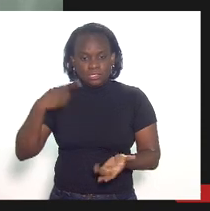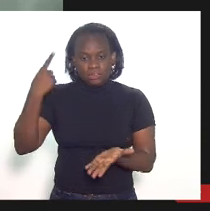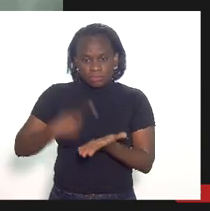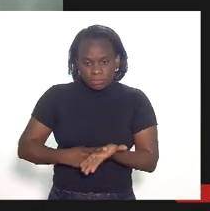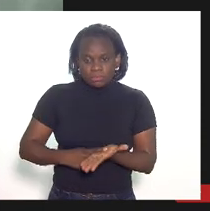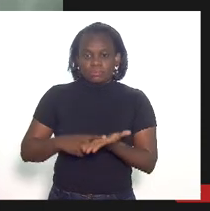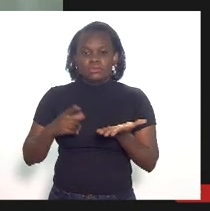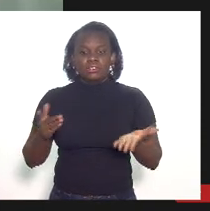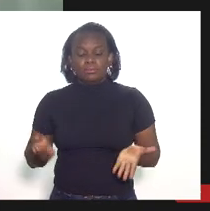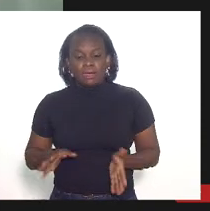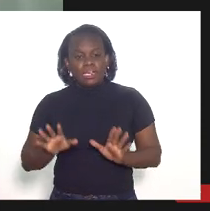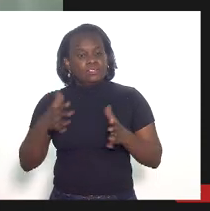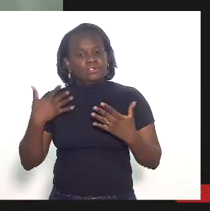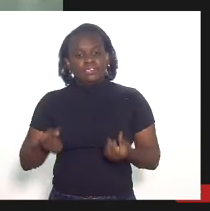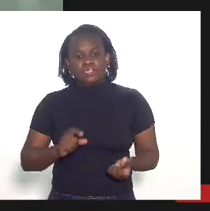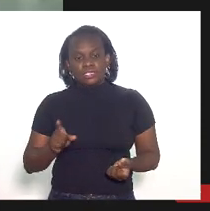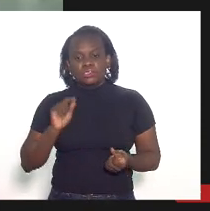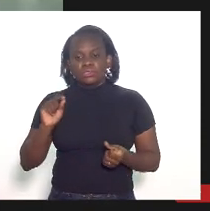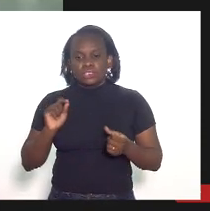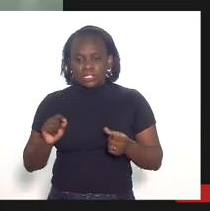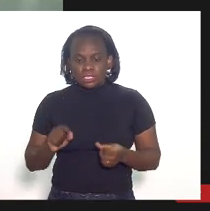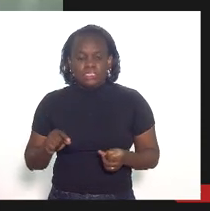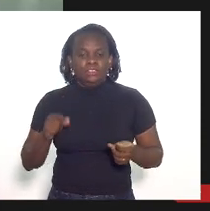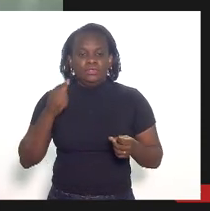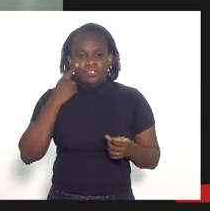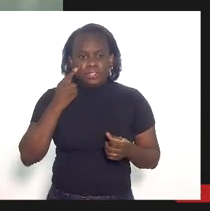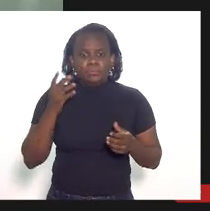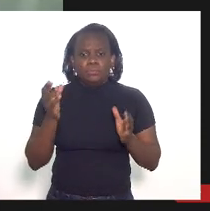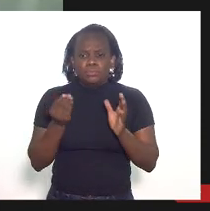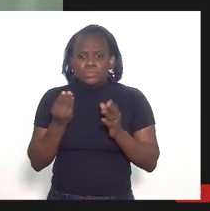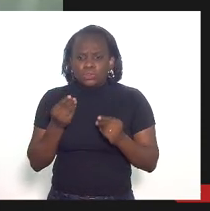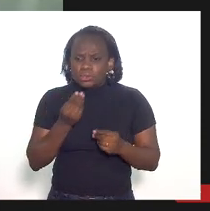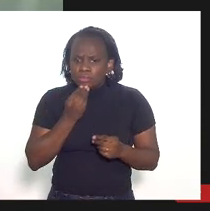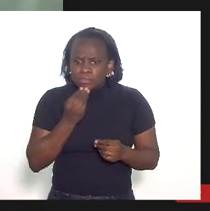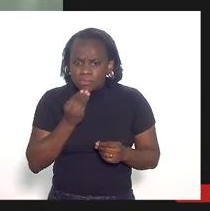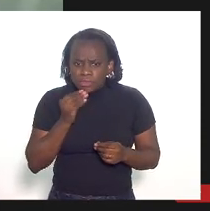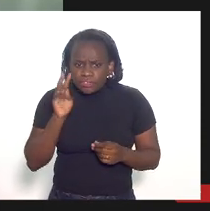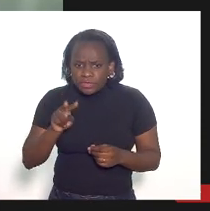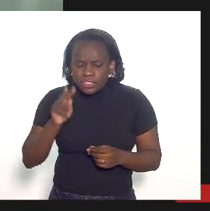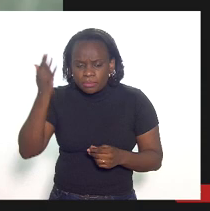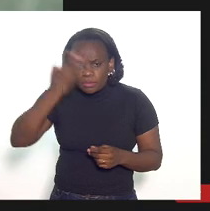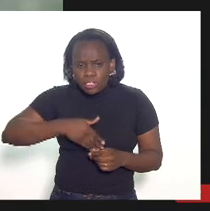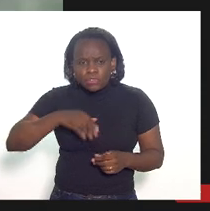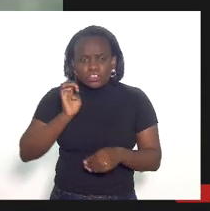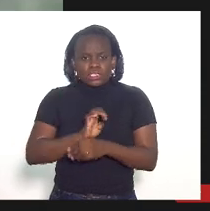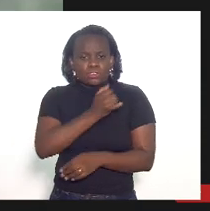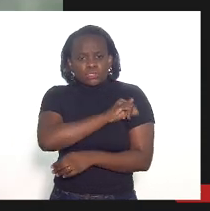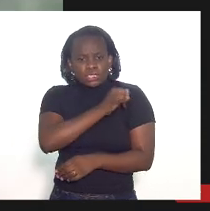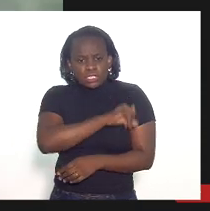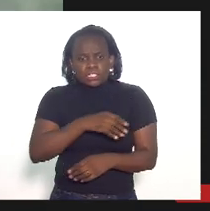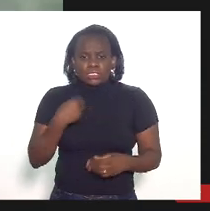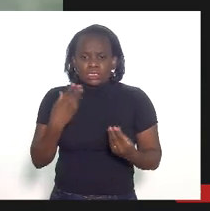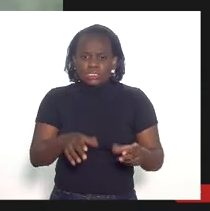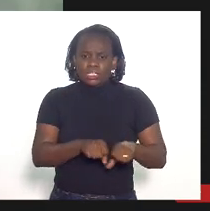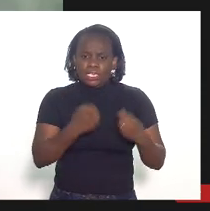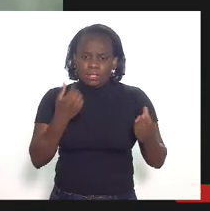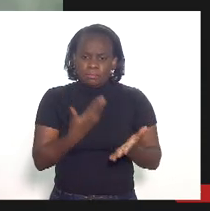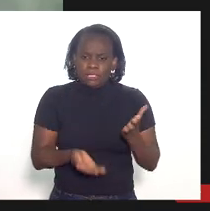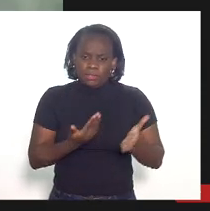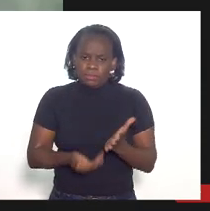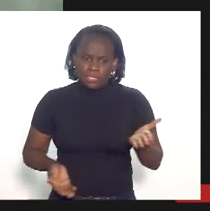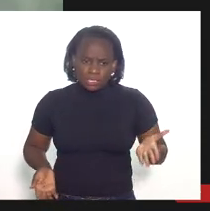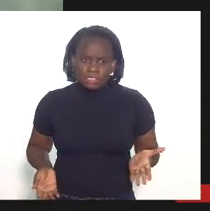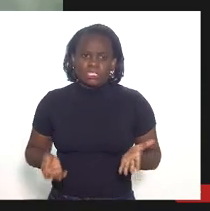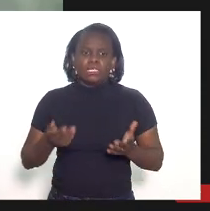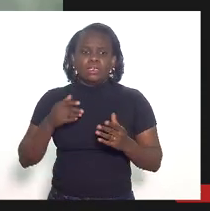um convênio mas é inaceitável que diante de tantos indícios o estado do Rio de Janeiro tenha sido lesado lesado